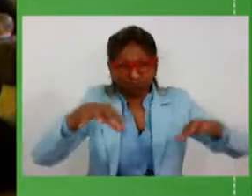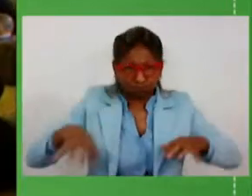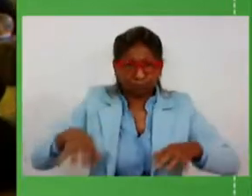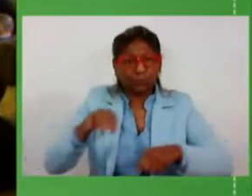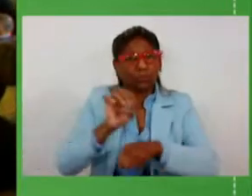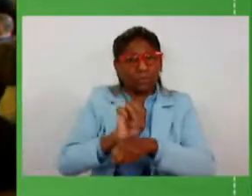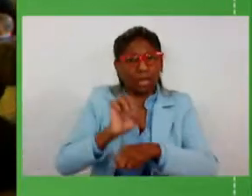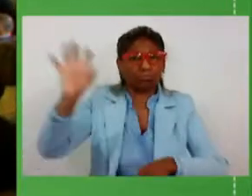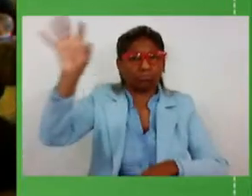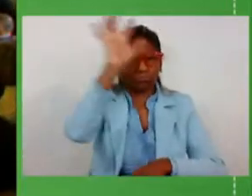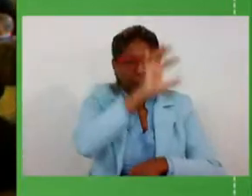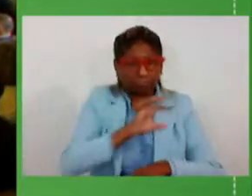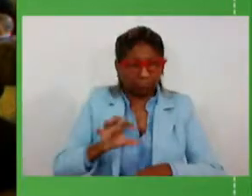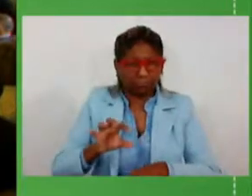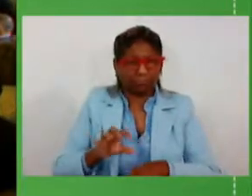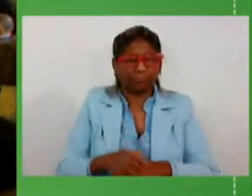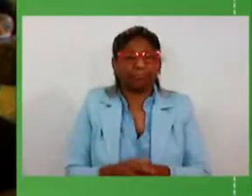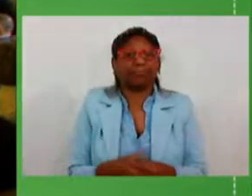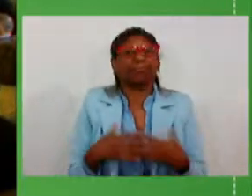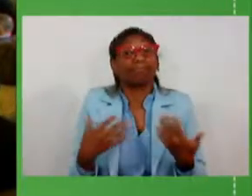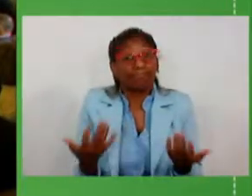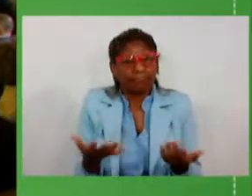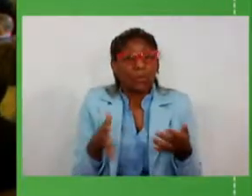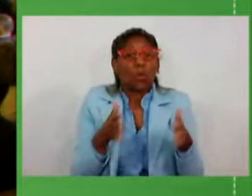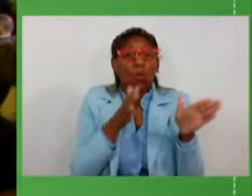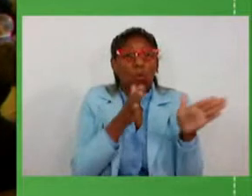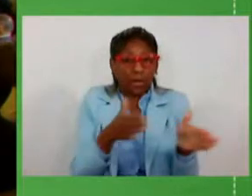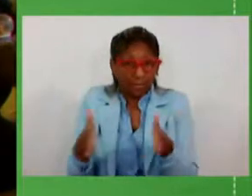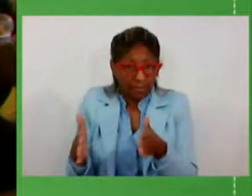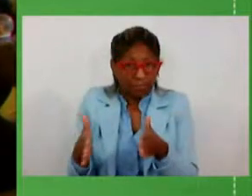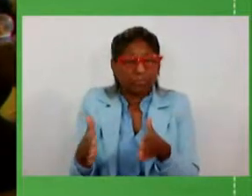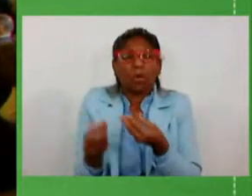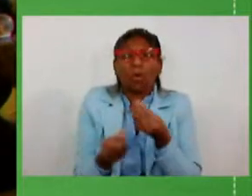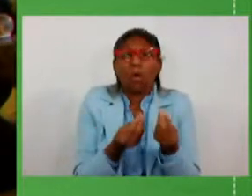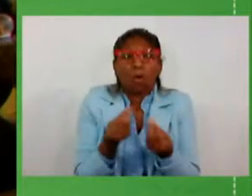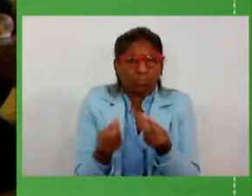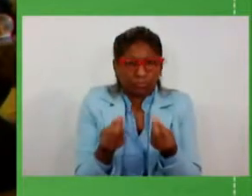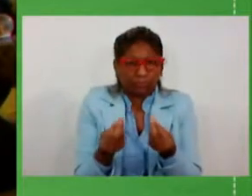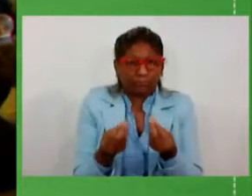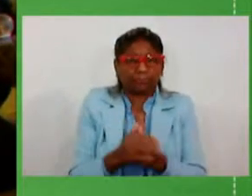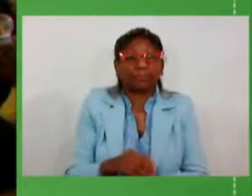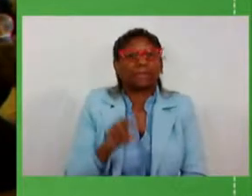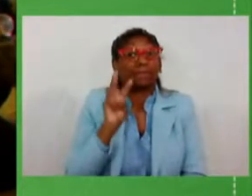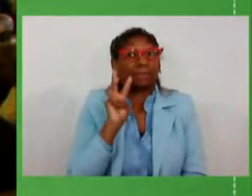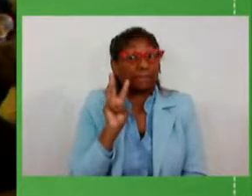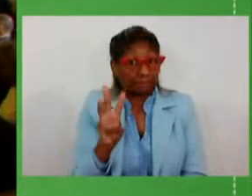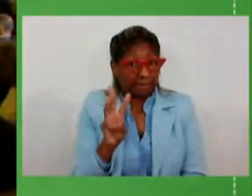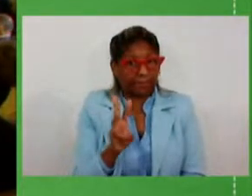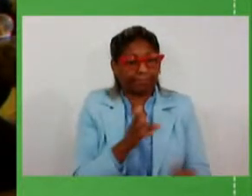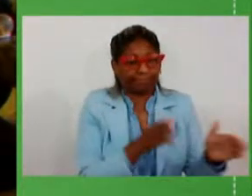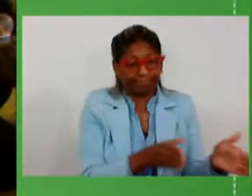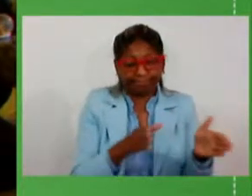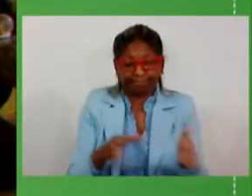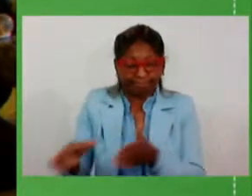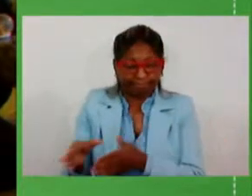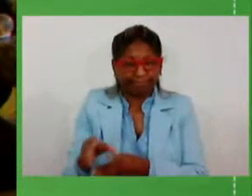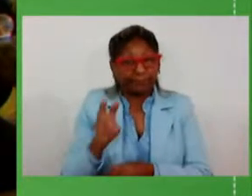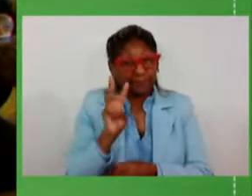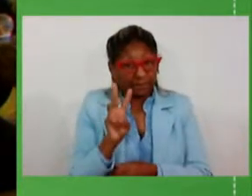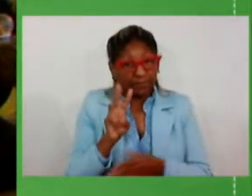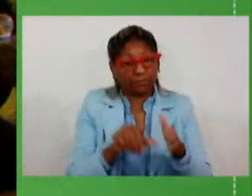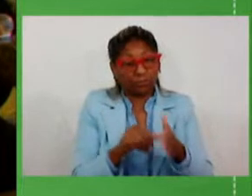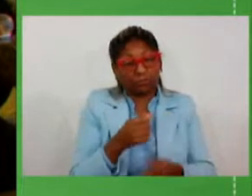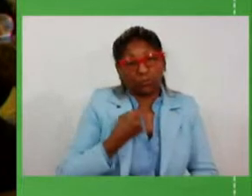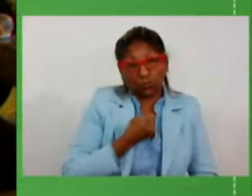nosso estado. E organizamos os blocos de concessão em três blocos. O bloco 1